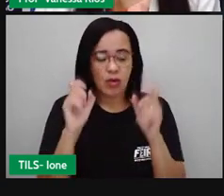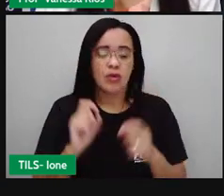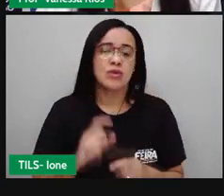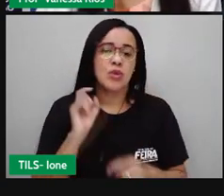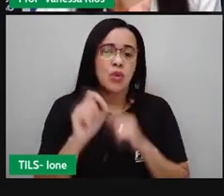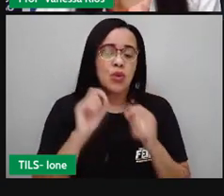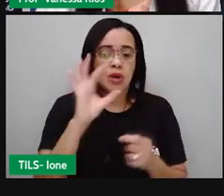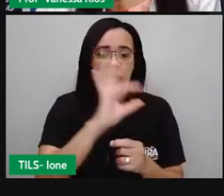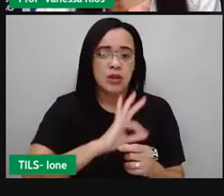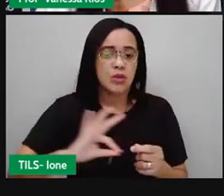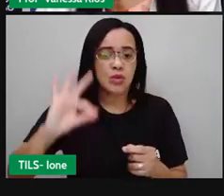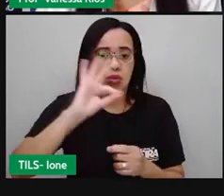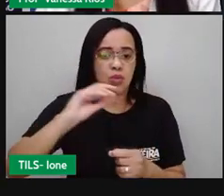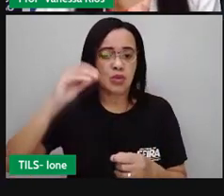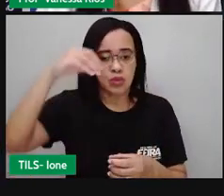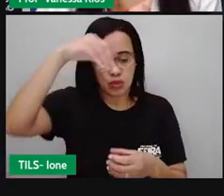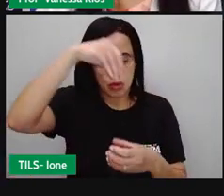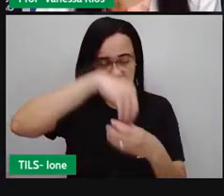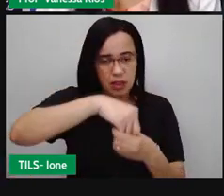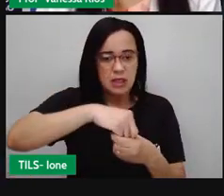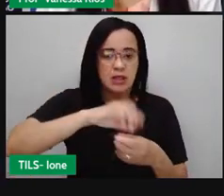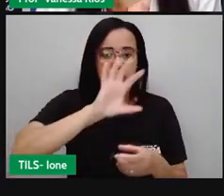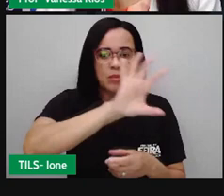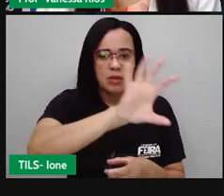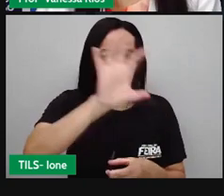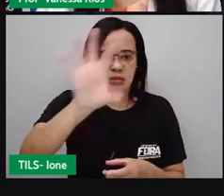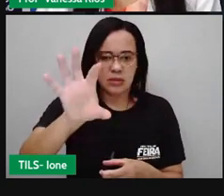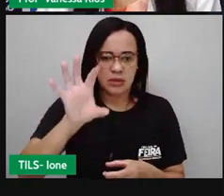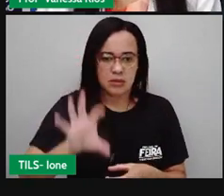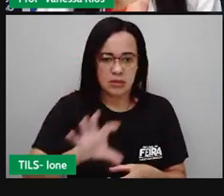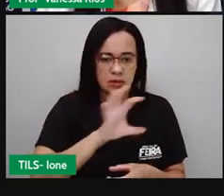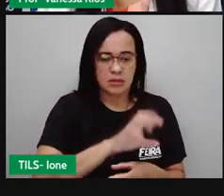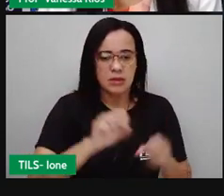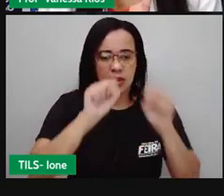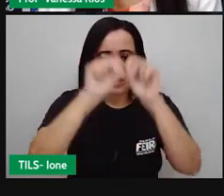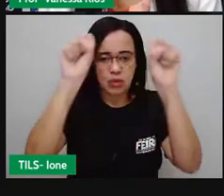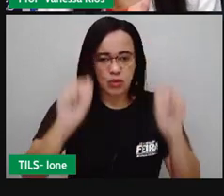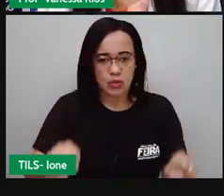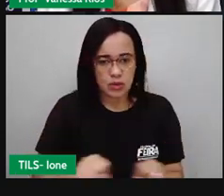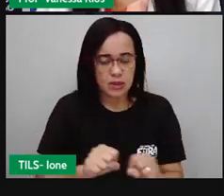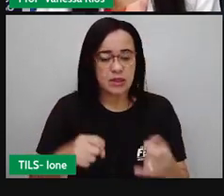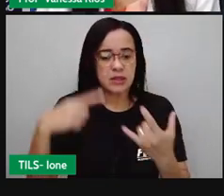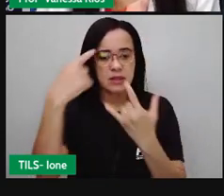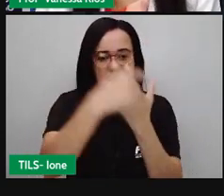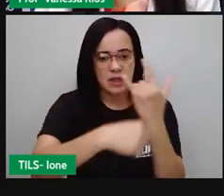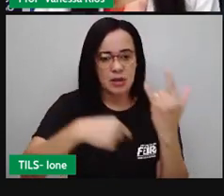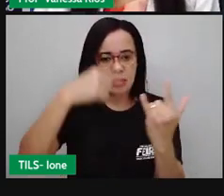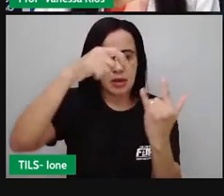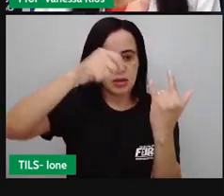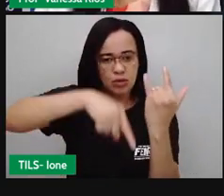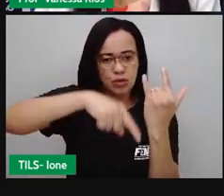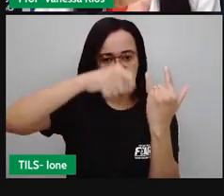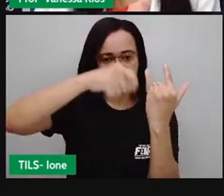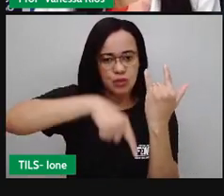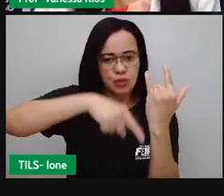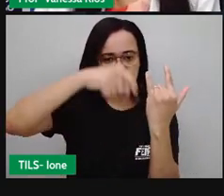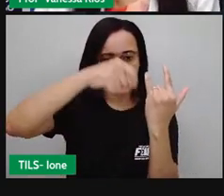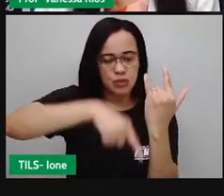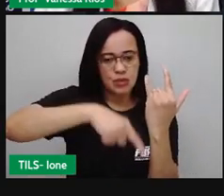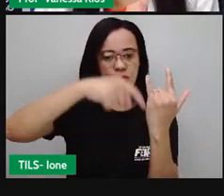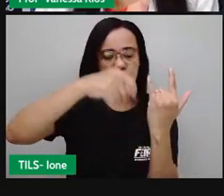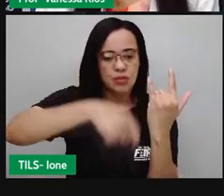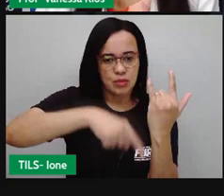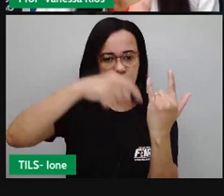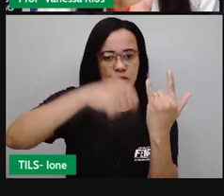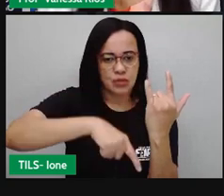partes que compõem o sistema urinário. a gente entender esse caminho aí dentro do processo de filtração do sangue e